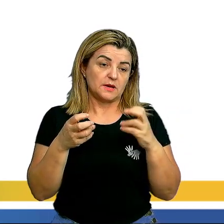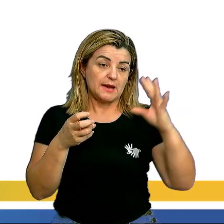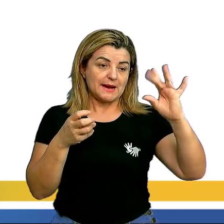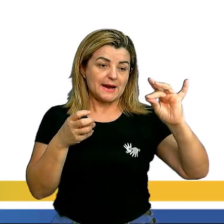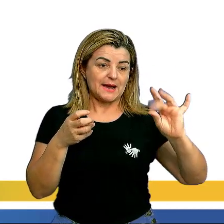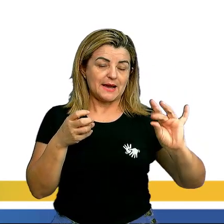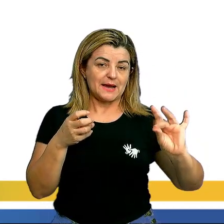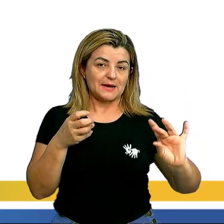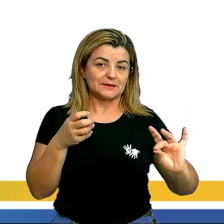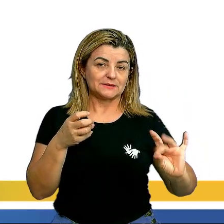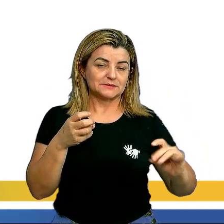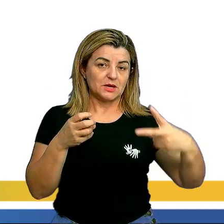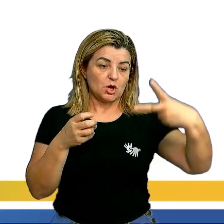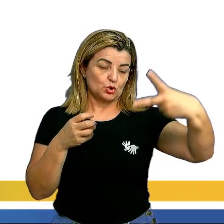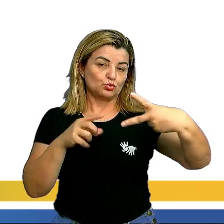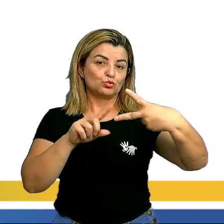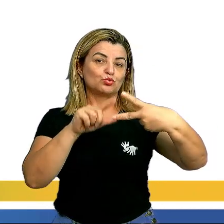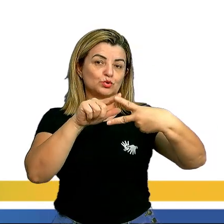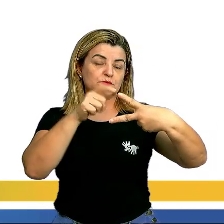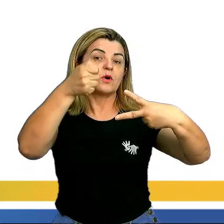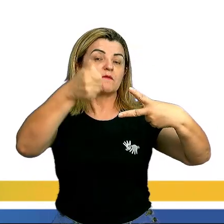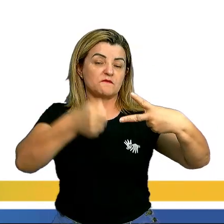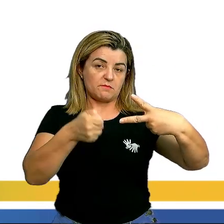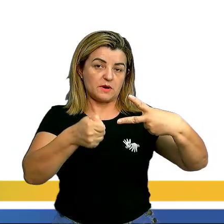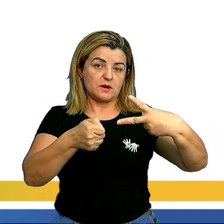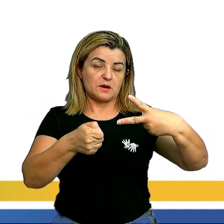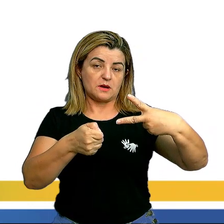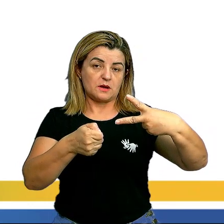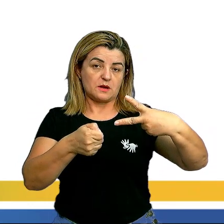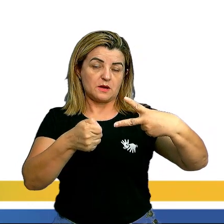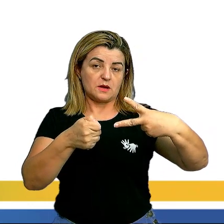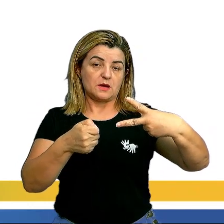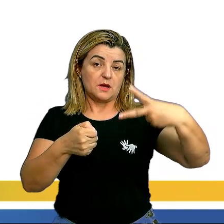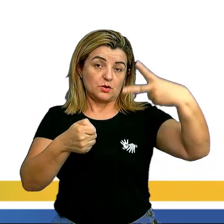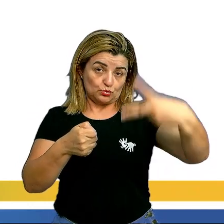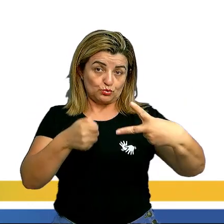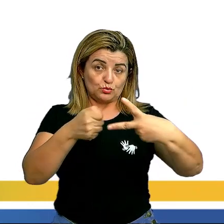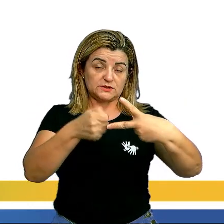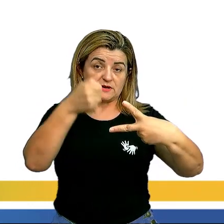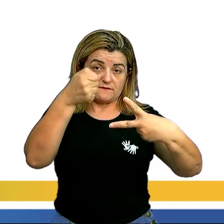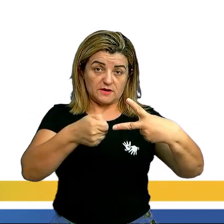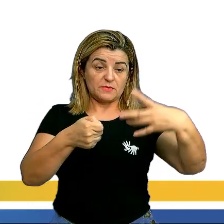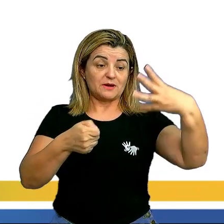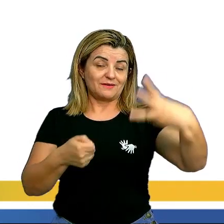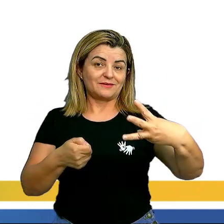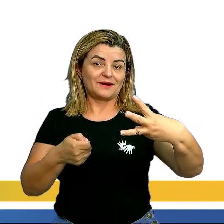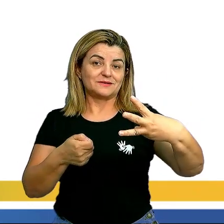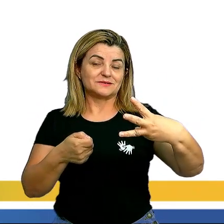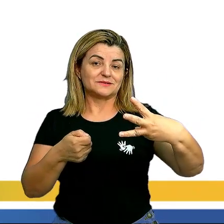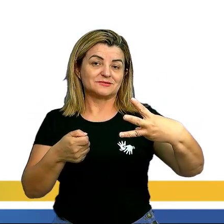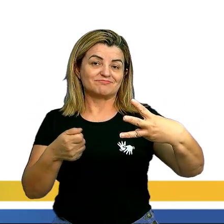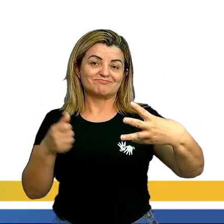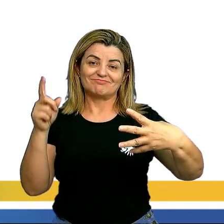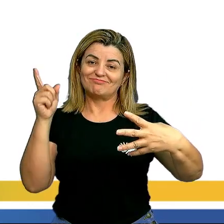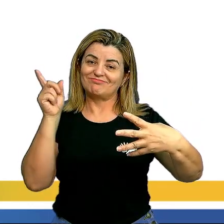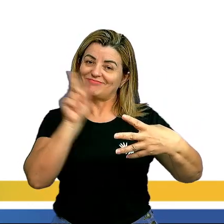alternativas, duas vão afirmar e quais... Desculpa, duas afirmam e três negam.